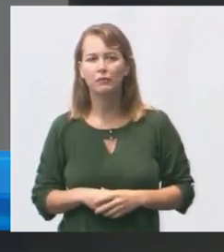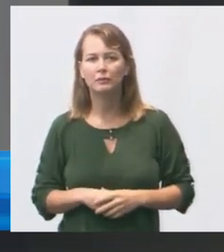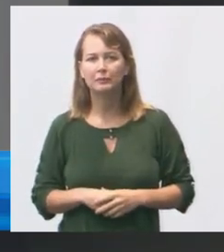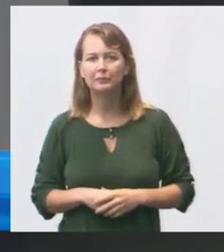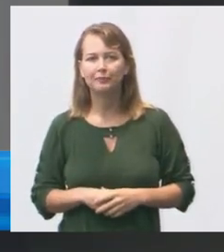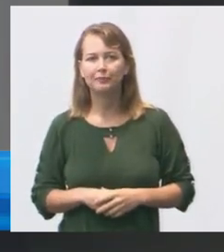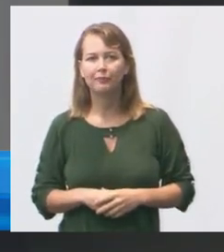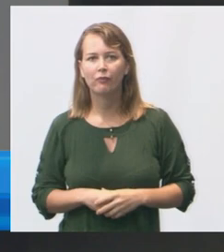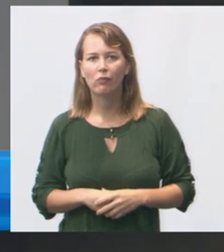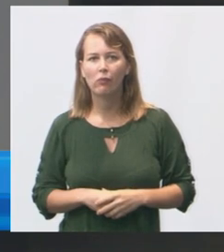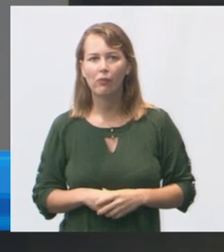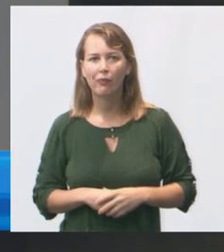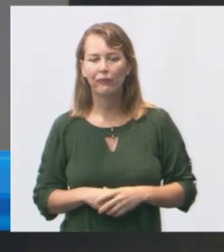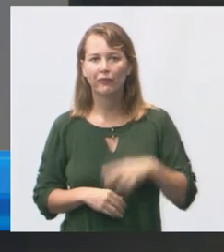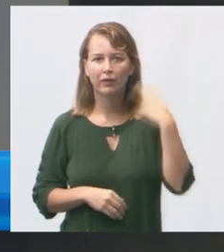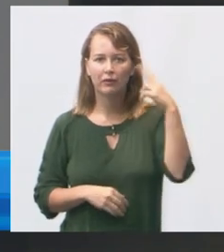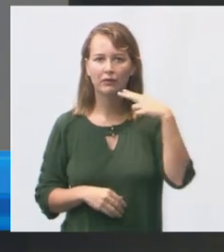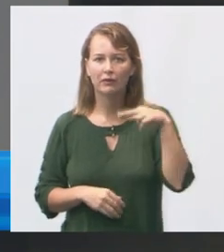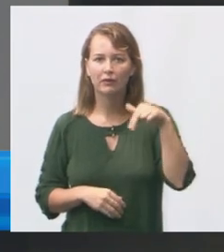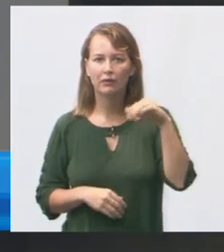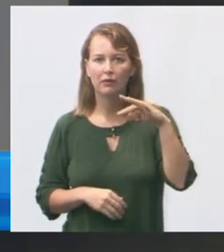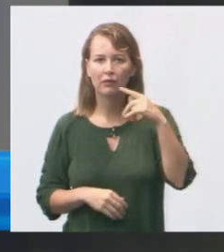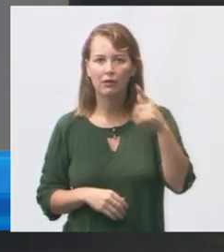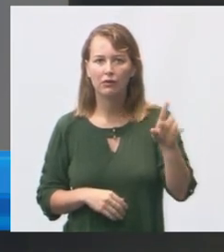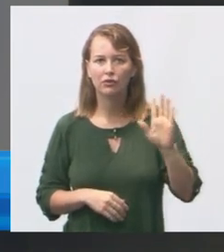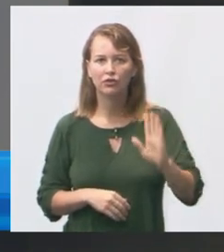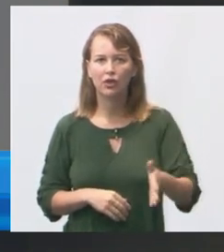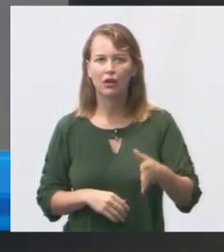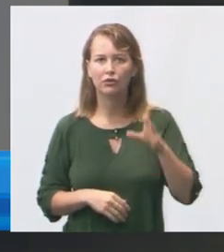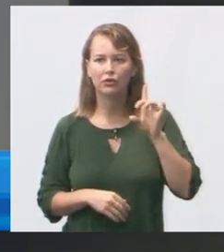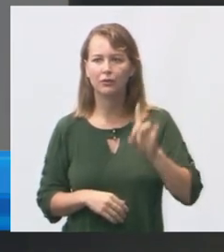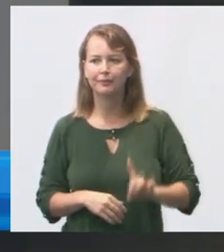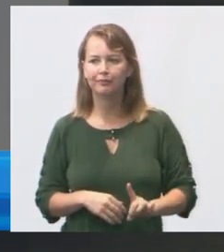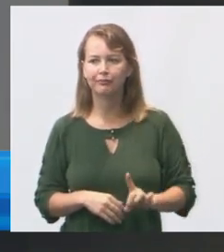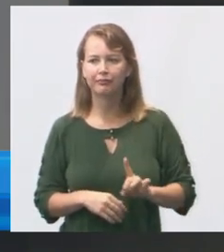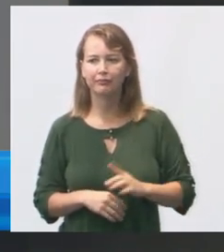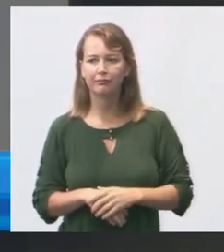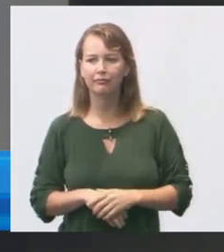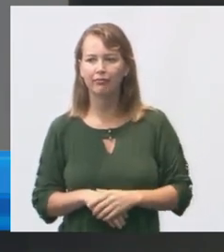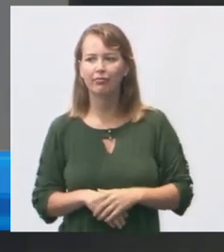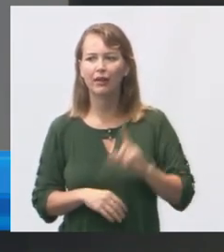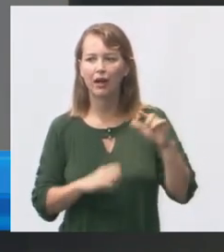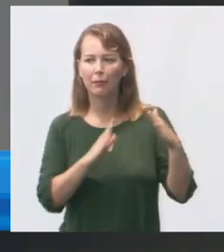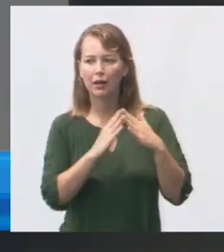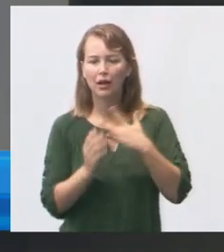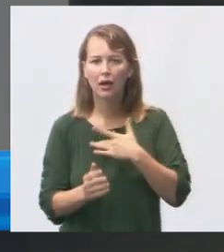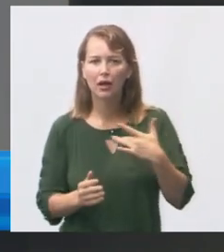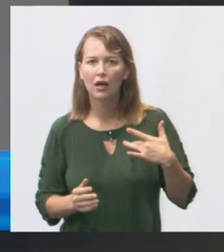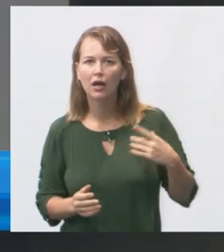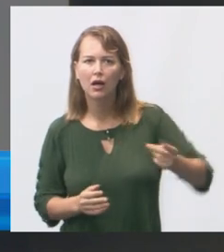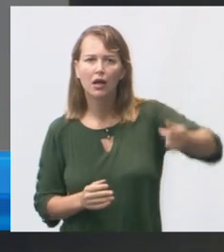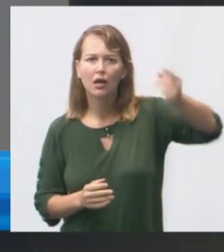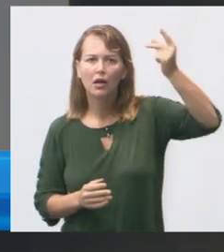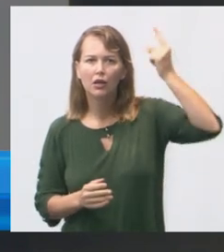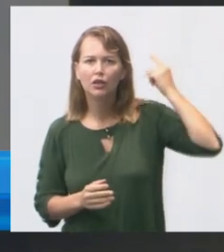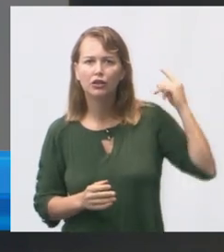o Natan o vereador Natan já foi diretor vocês podem ver que é uma unidade muito antiga com padrão já totalmente fora da realidade da